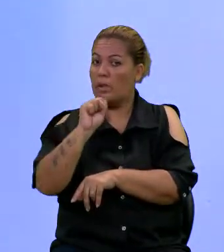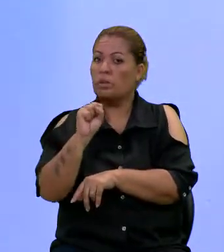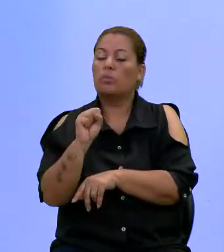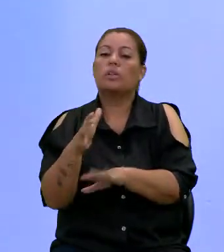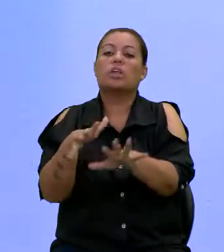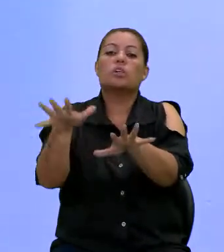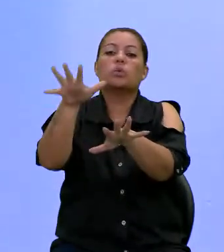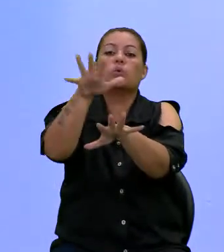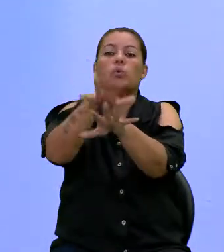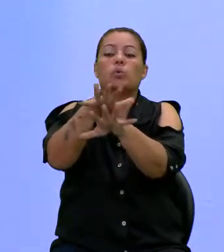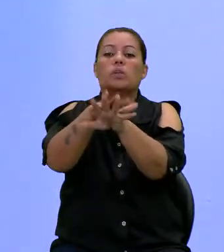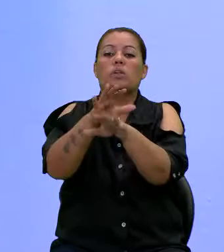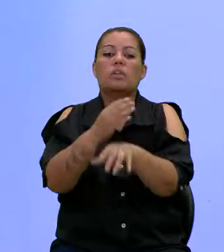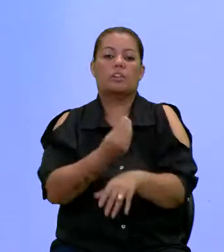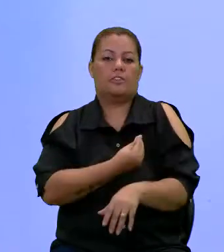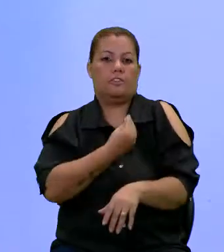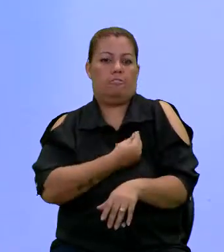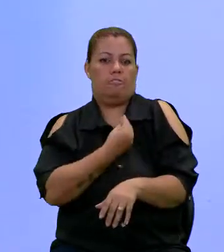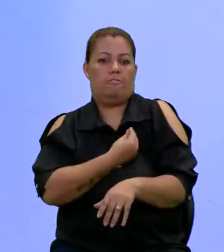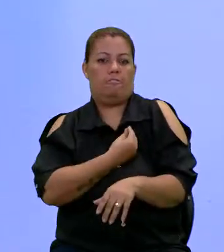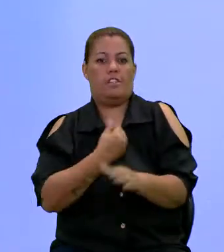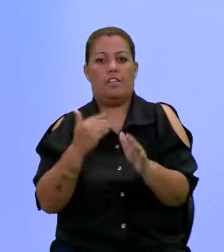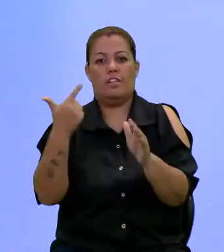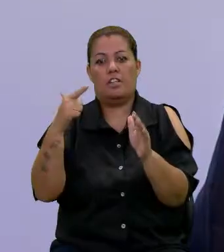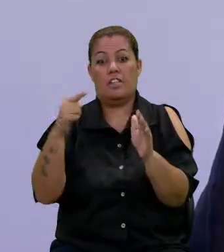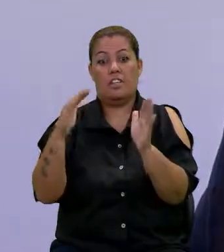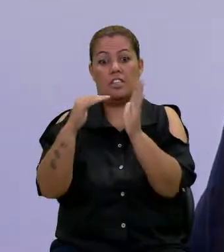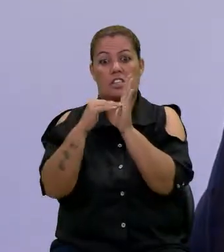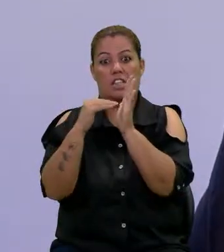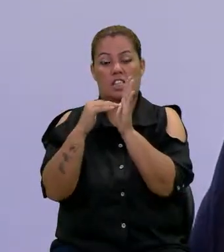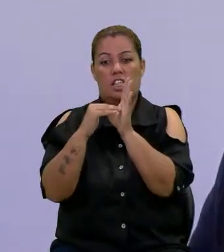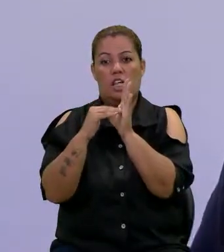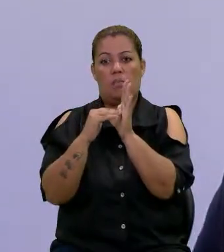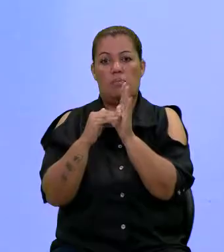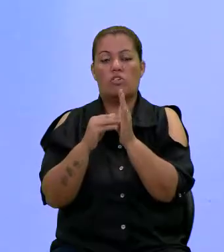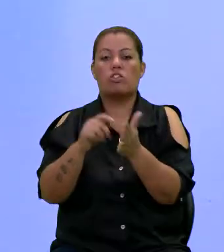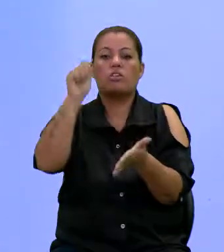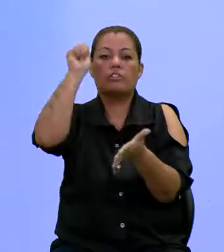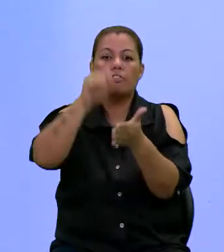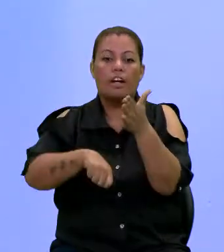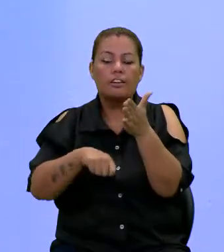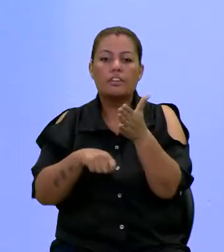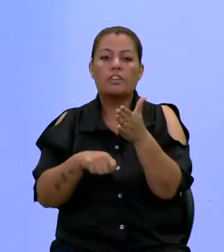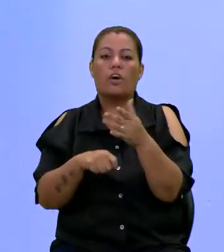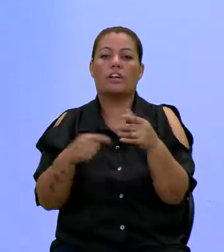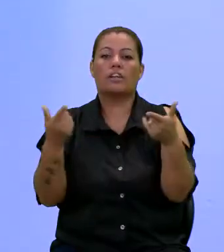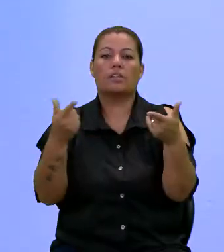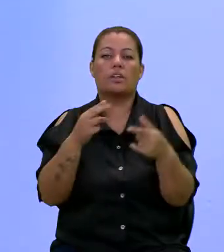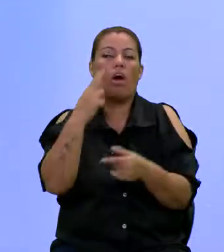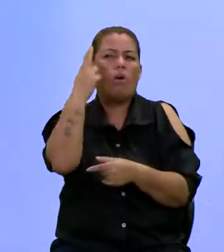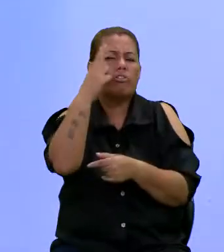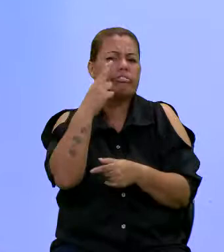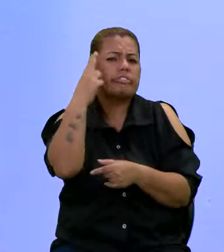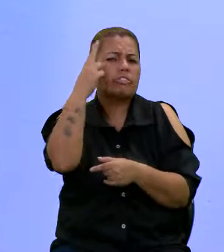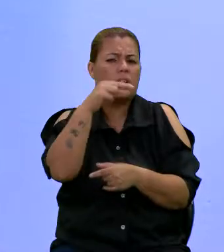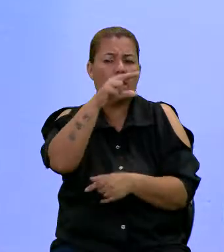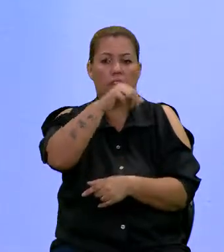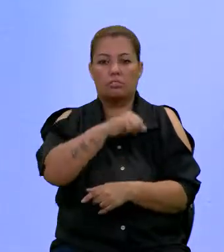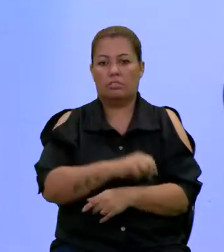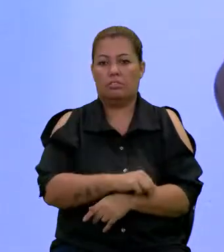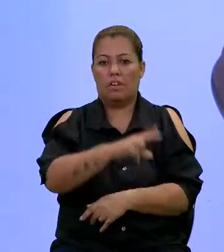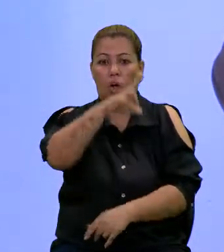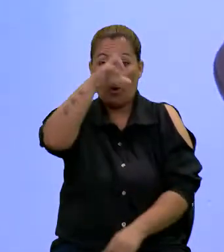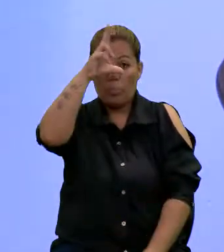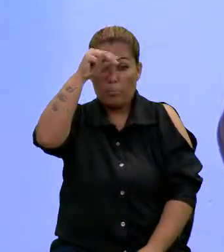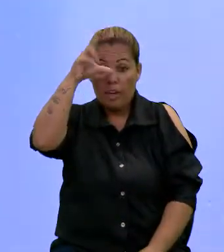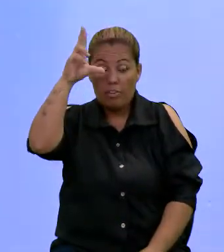incluído nesse Plano Viver Sem Limites, né, Rodrigo, que ele assinou e nós estamos aqui sonhando, prefeito, para